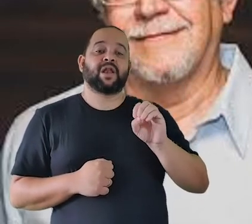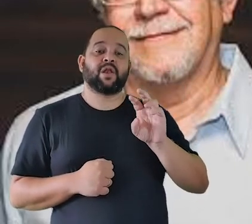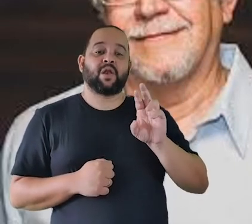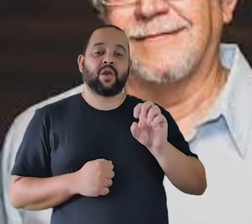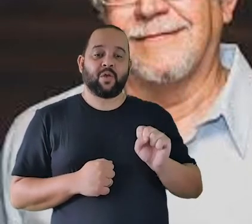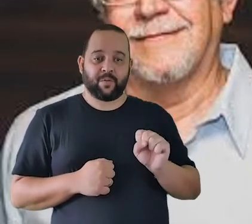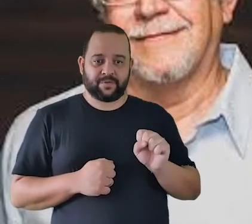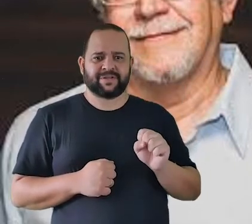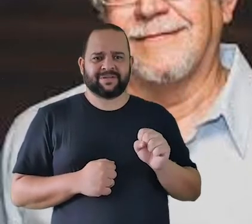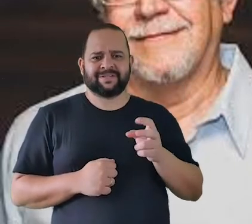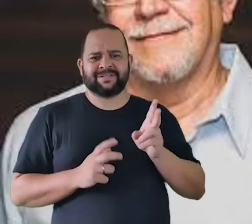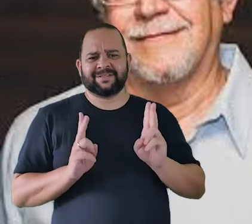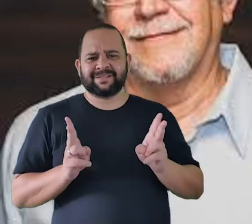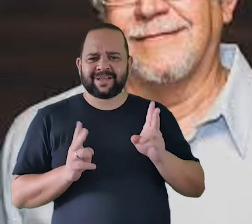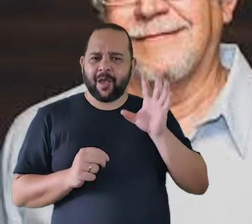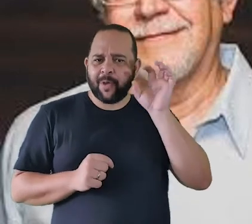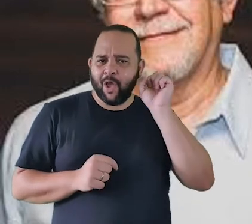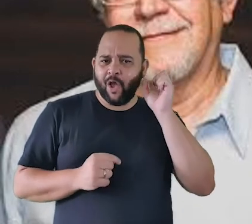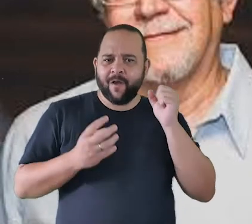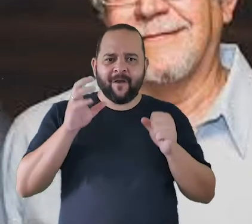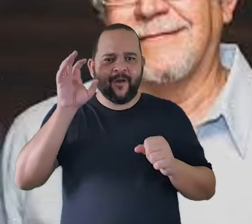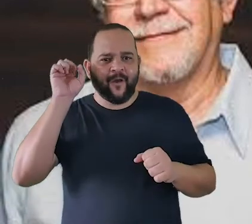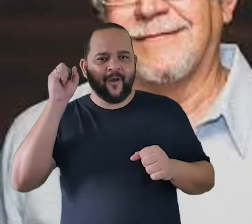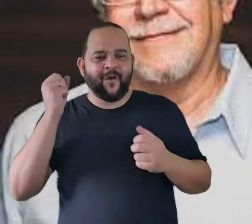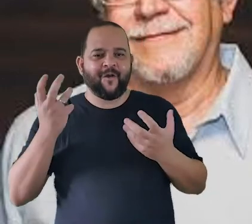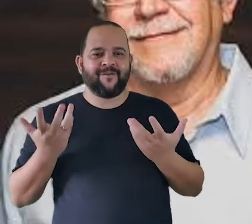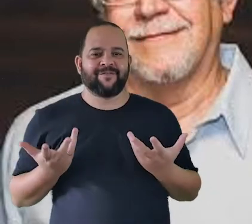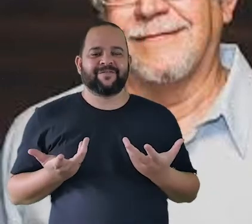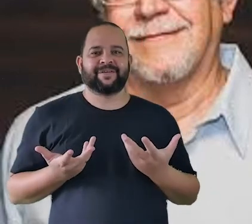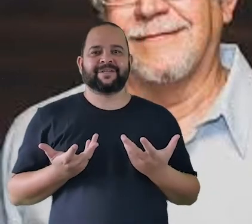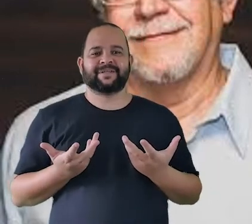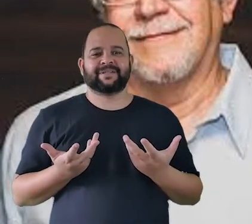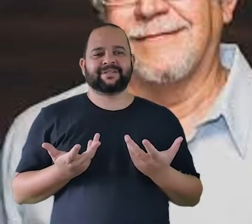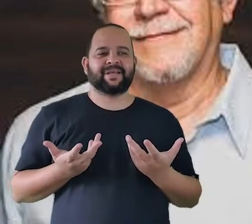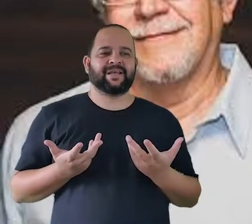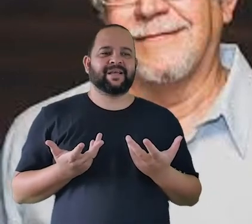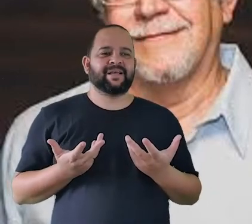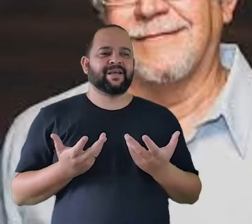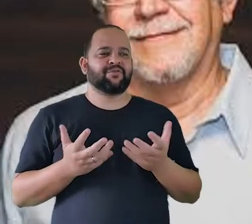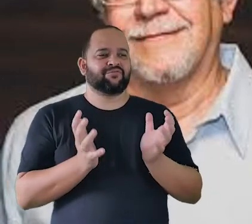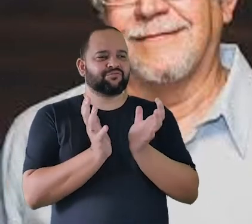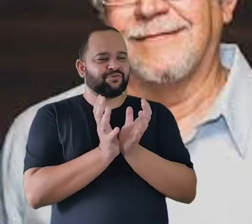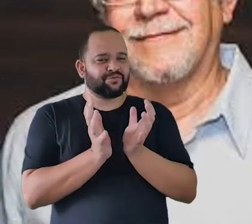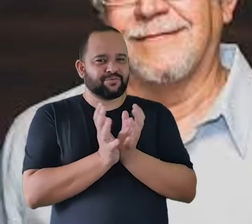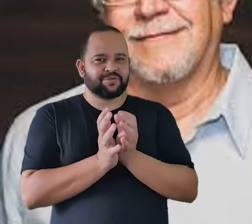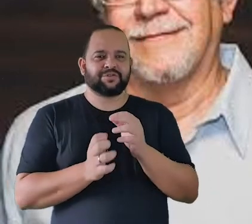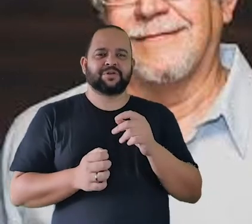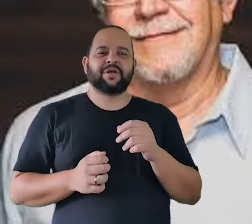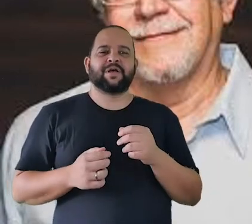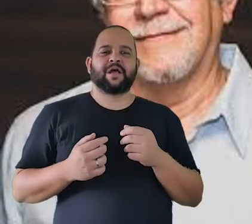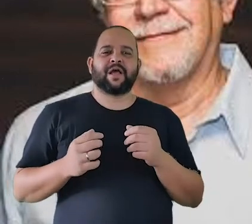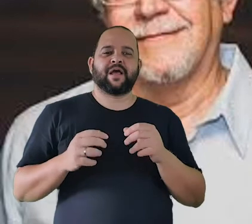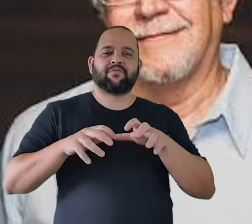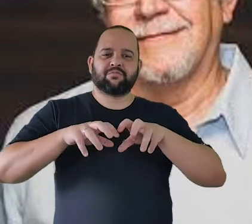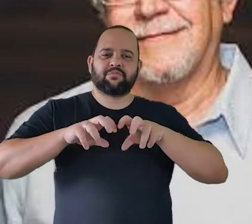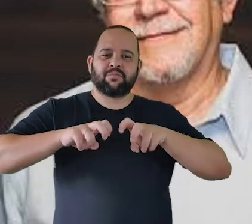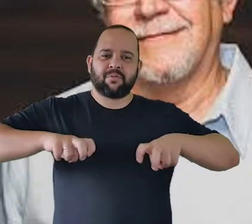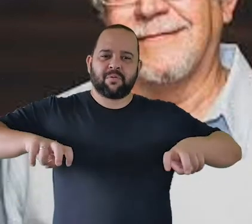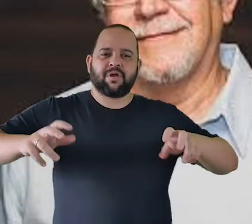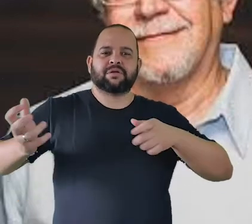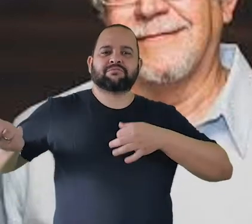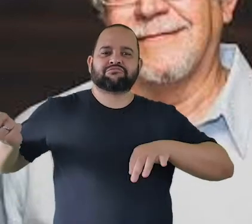ela por aí em versões com música com banda de música pop é uma